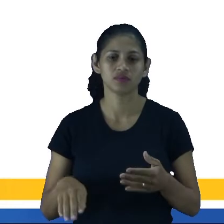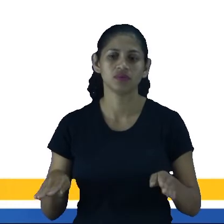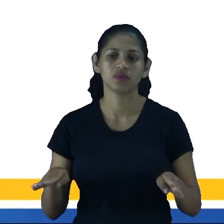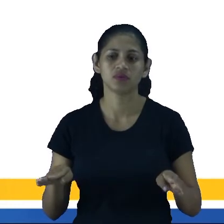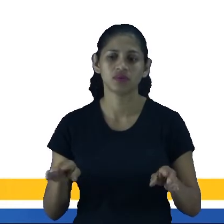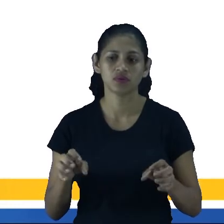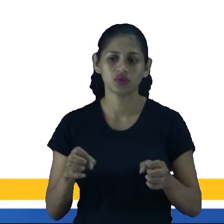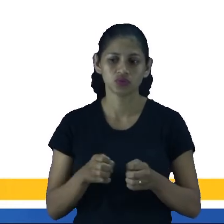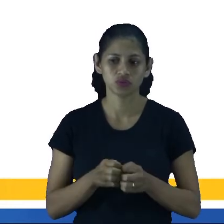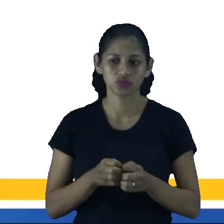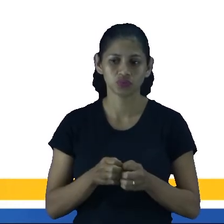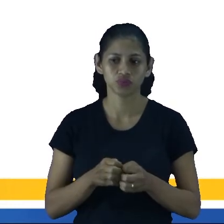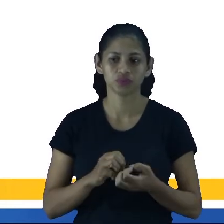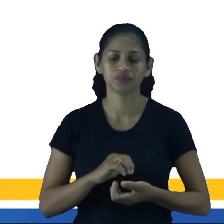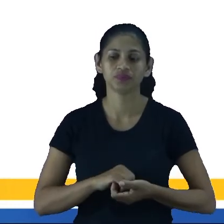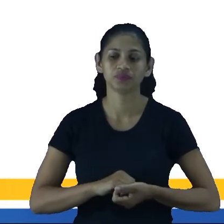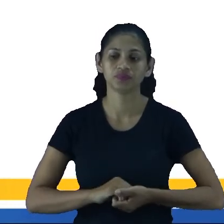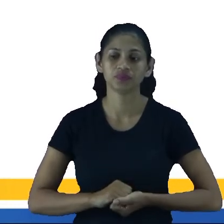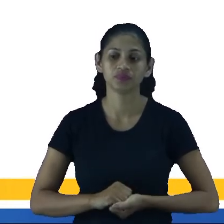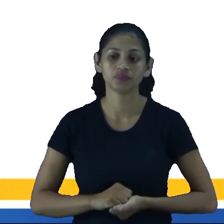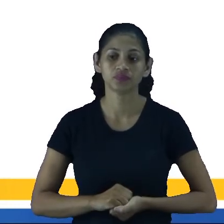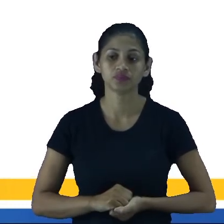Então, isso é uma particularidade.